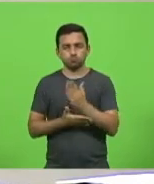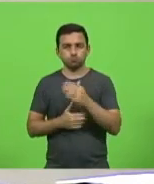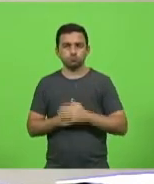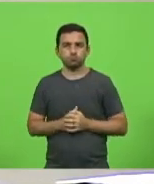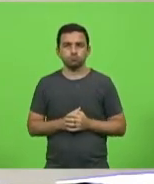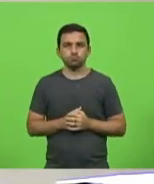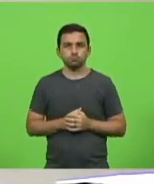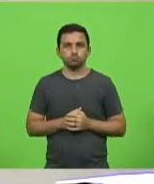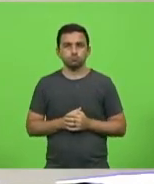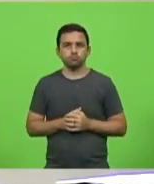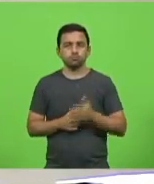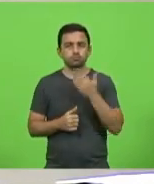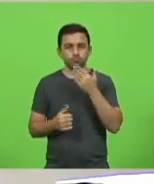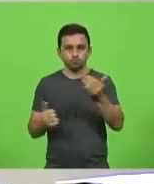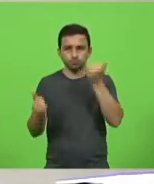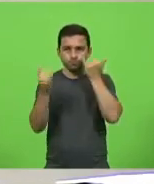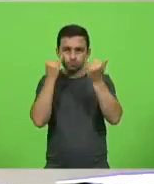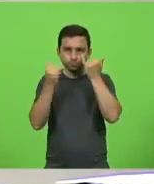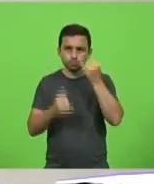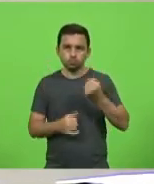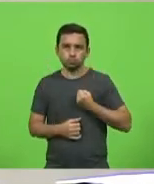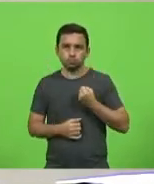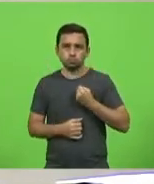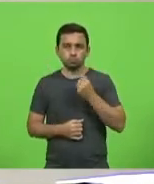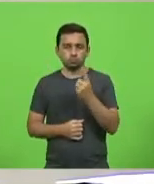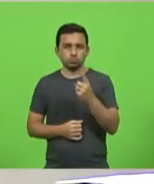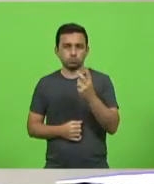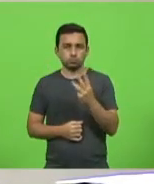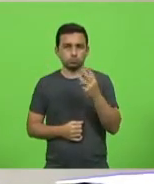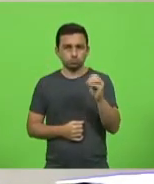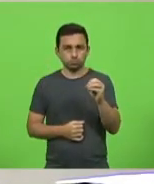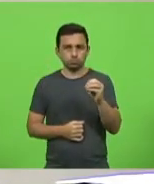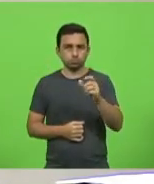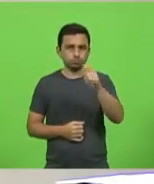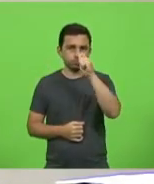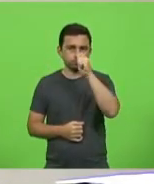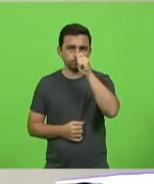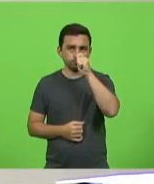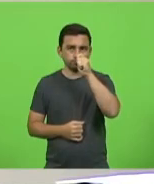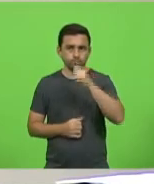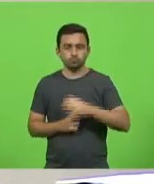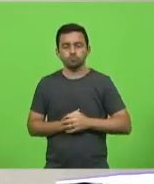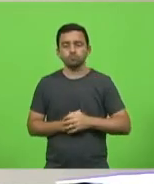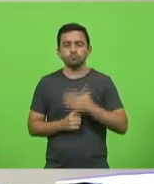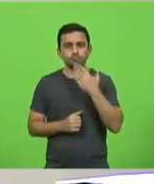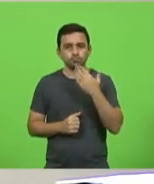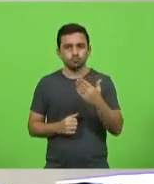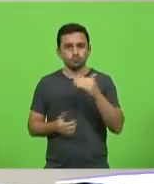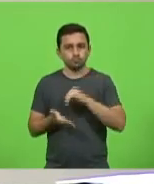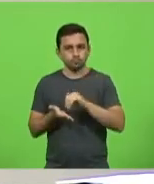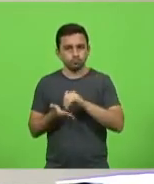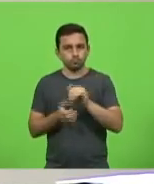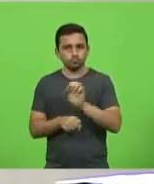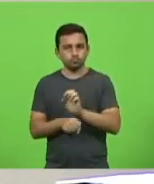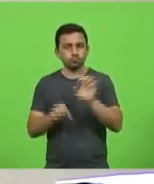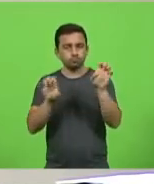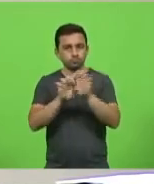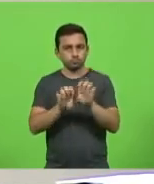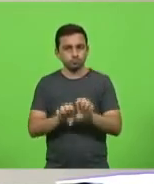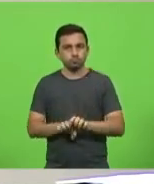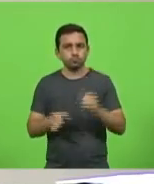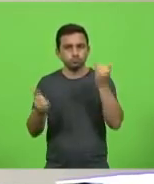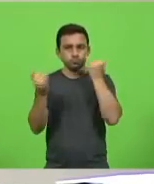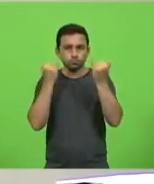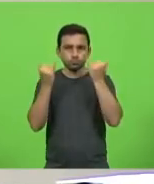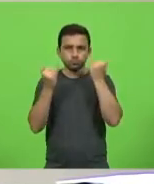Pedido de informação, número 130. Deputado João Amin. Solicita ao secretário do Estado da Infraestrutura informações